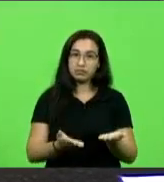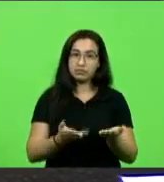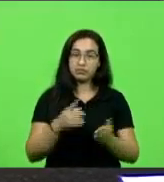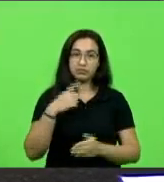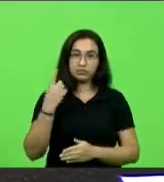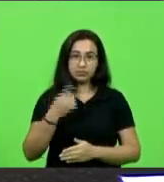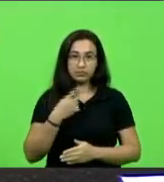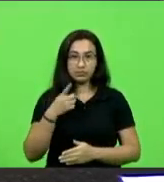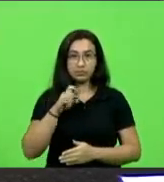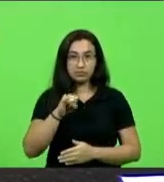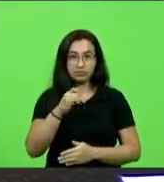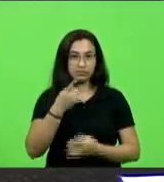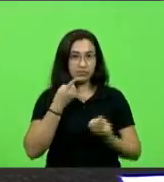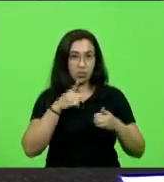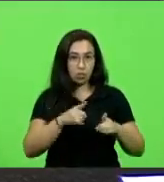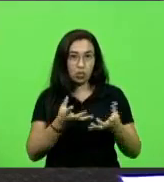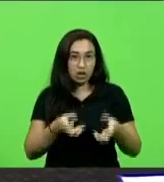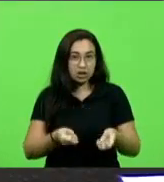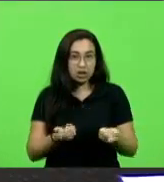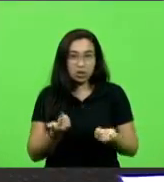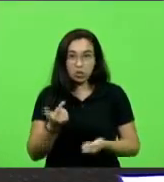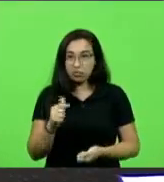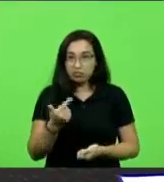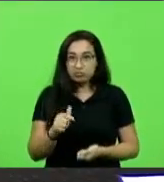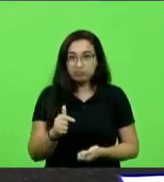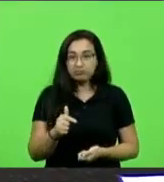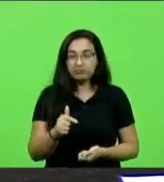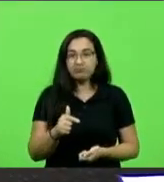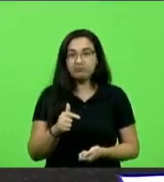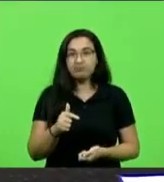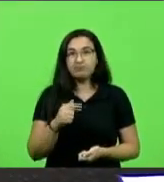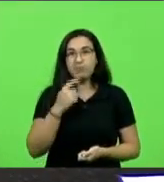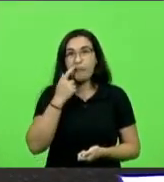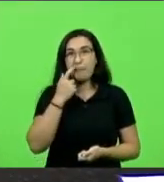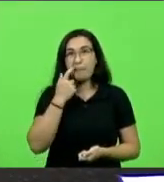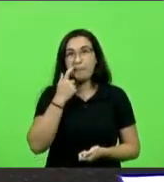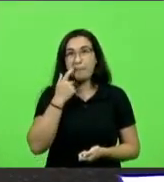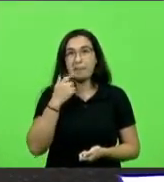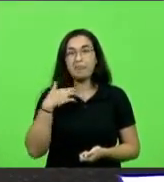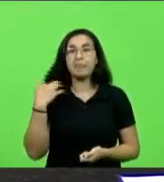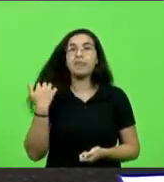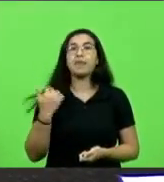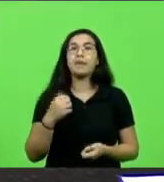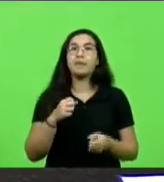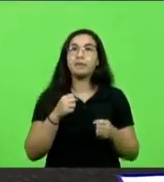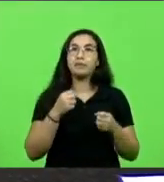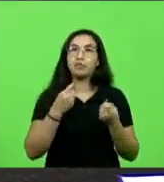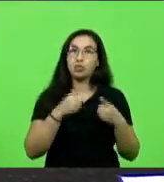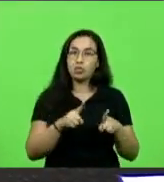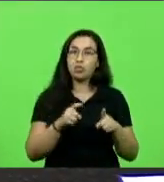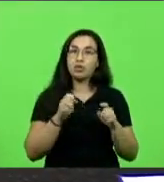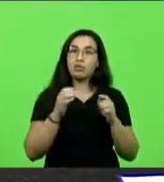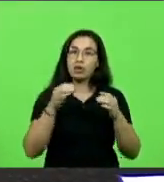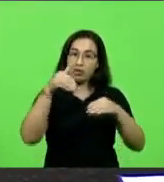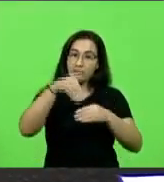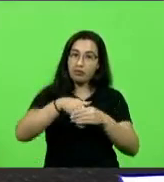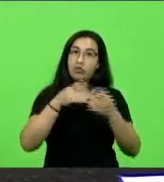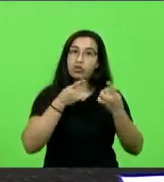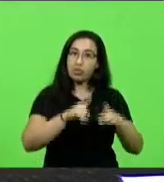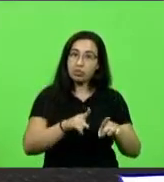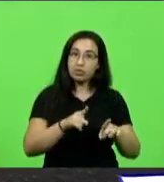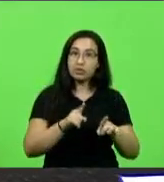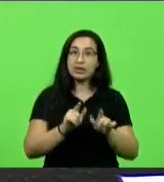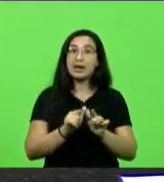sejam contrários ao projeto. Que não, eu sou contra o homeschooling. Ok. Vota contrário aqui então no plenário.